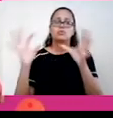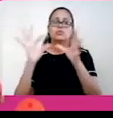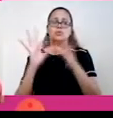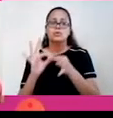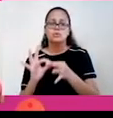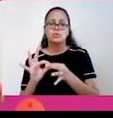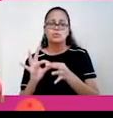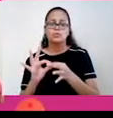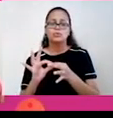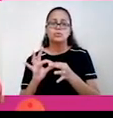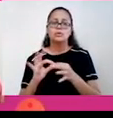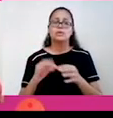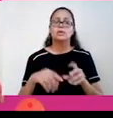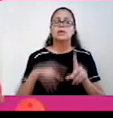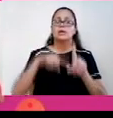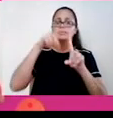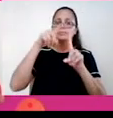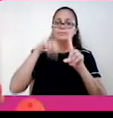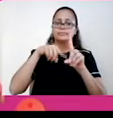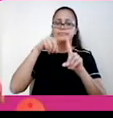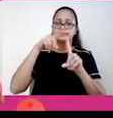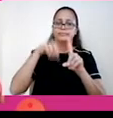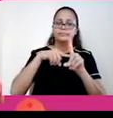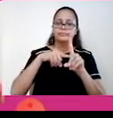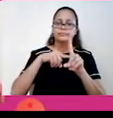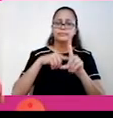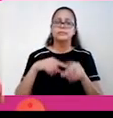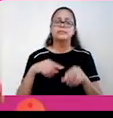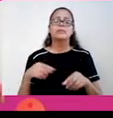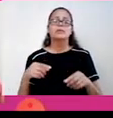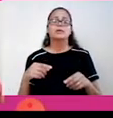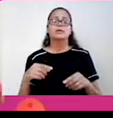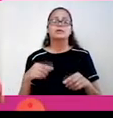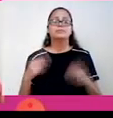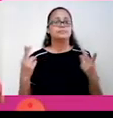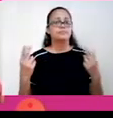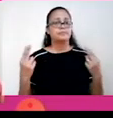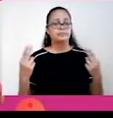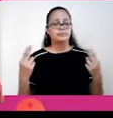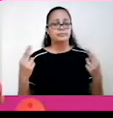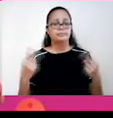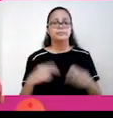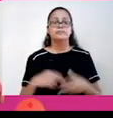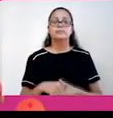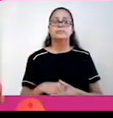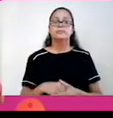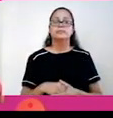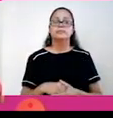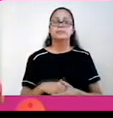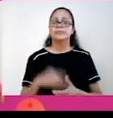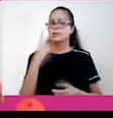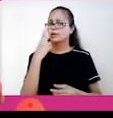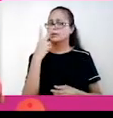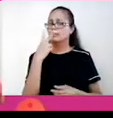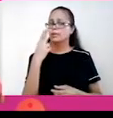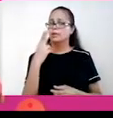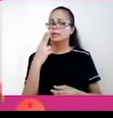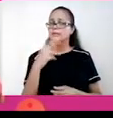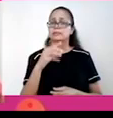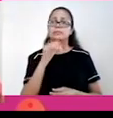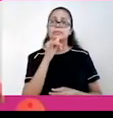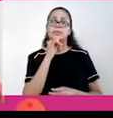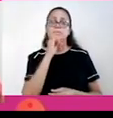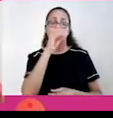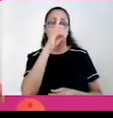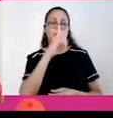as regiões que apresentam temperaturas semelhantes. Então nós temos aqui, de acordo com a coloração, as regiões com climas semelhantes. Por exemplo, aqui na